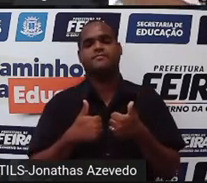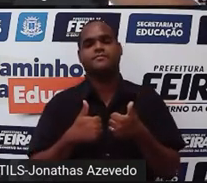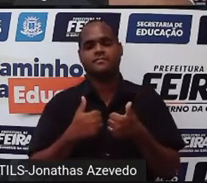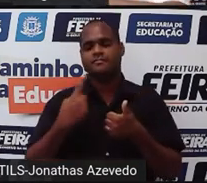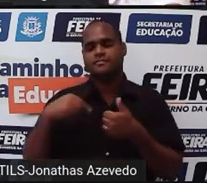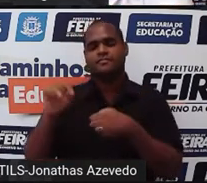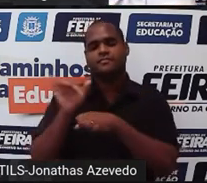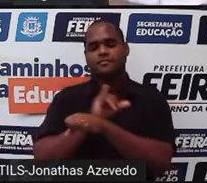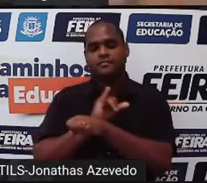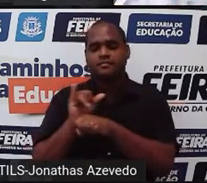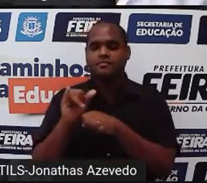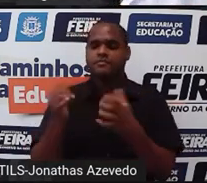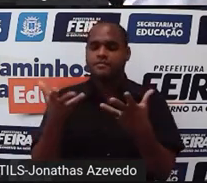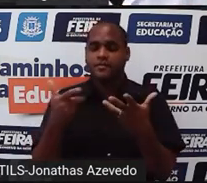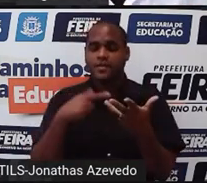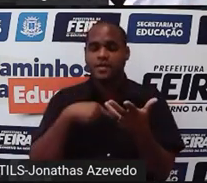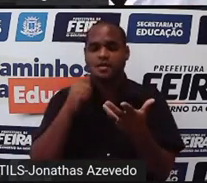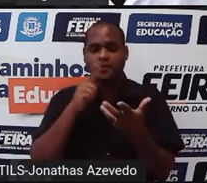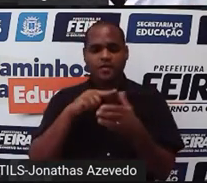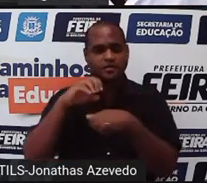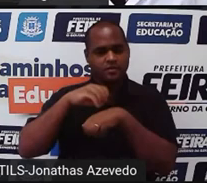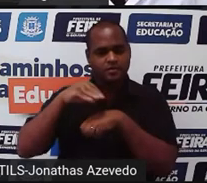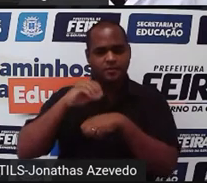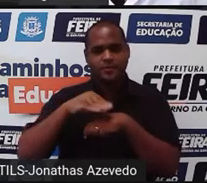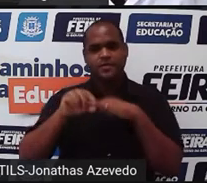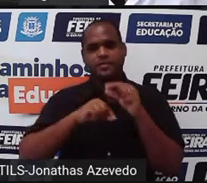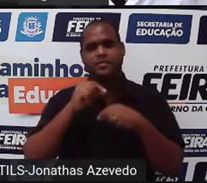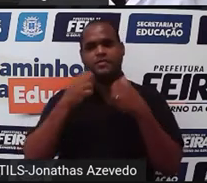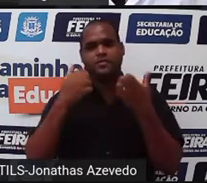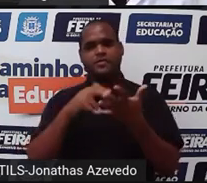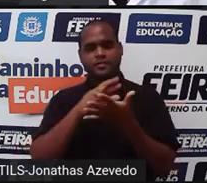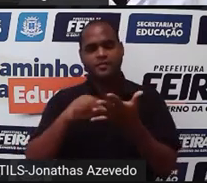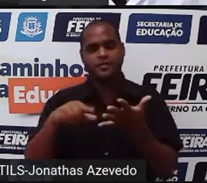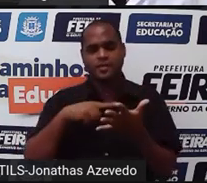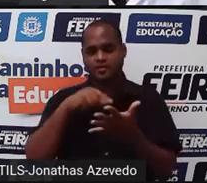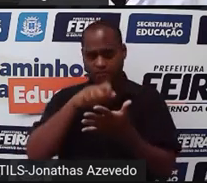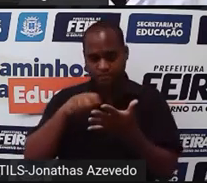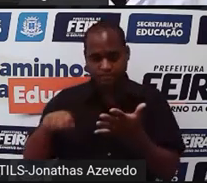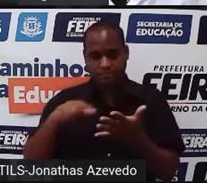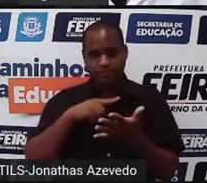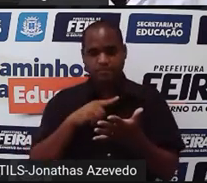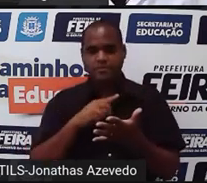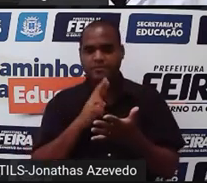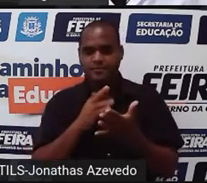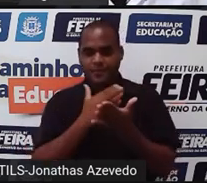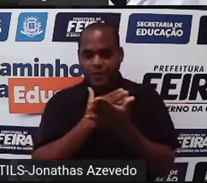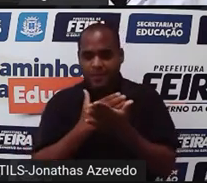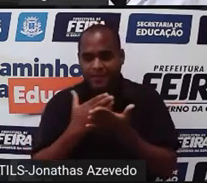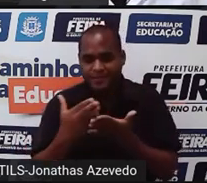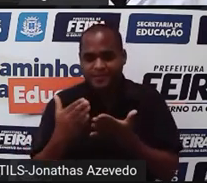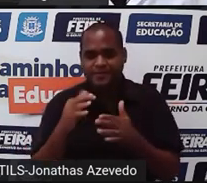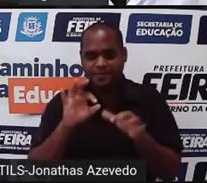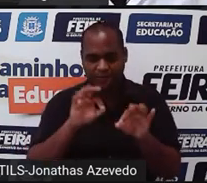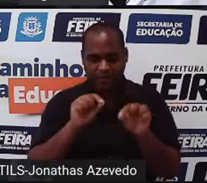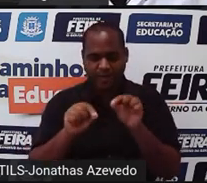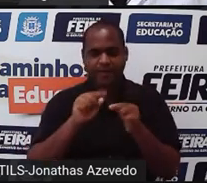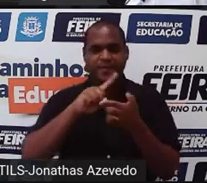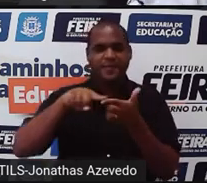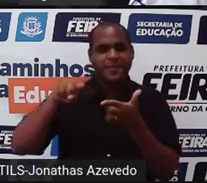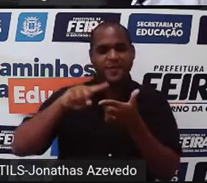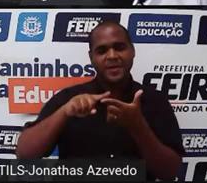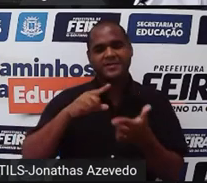estratégia que eu estou criando eu estou tirando das informações que eu anotei lá no começo da resolução do problema. Tá bom?